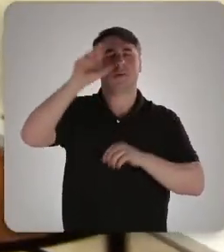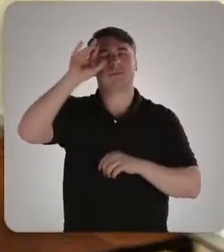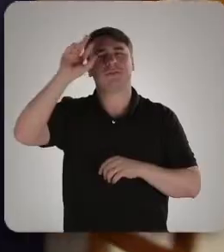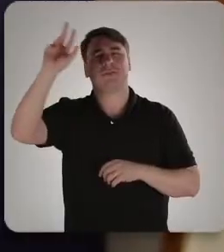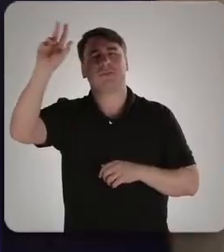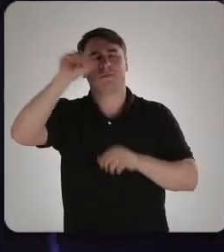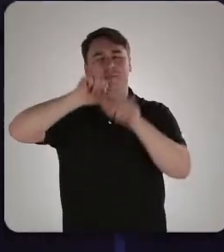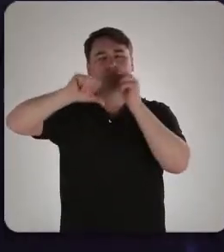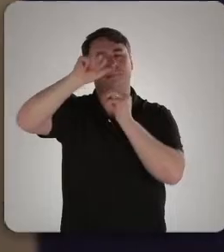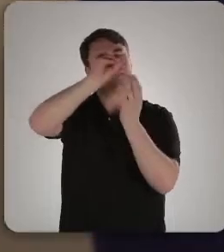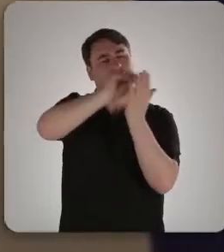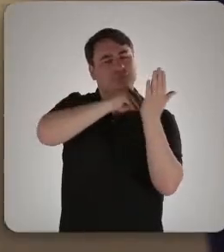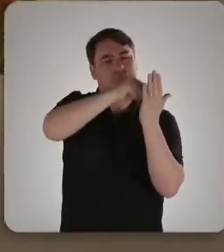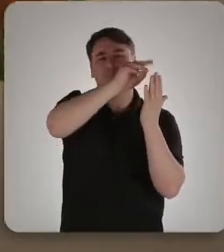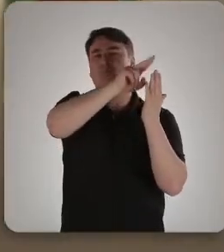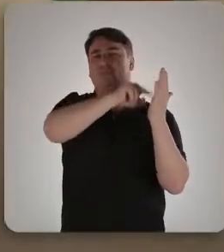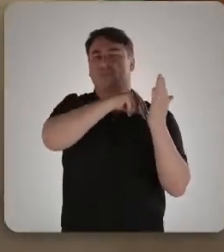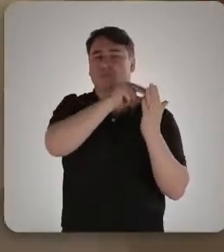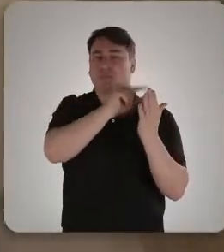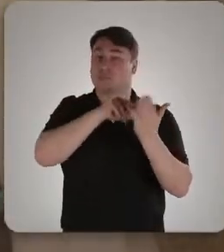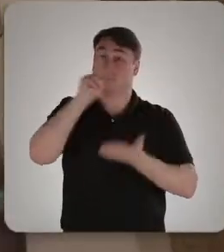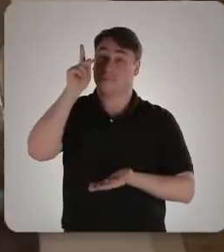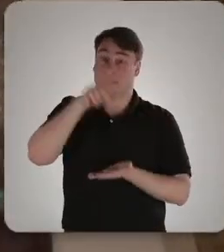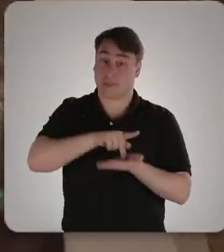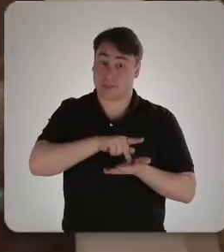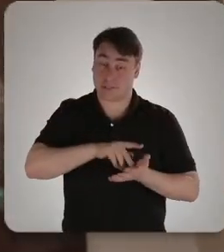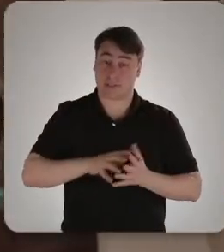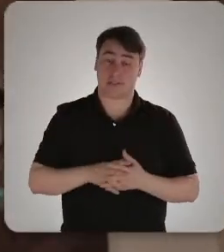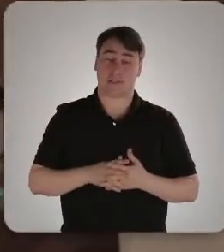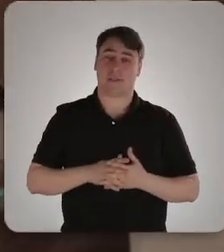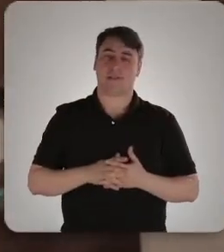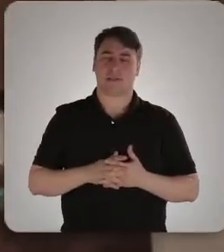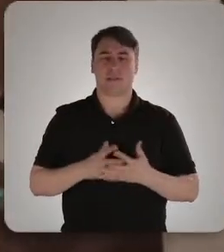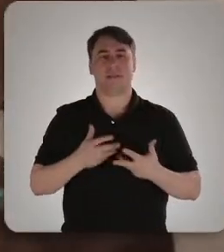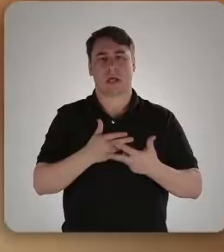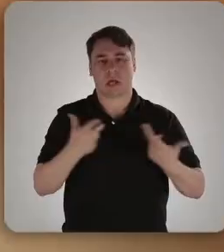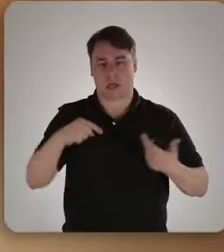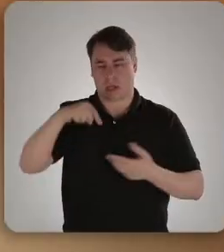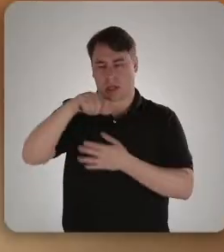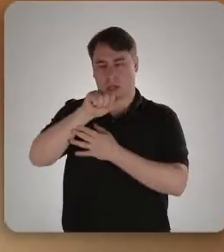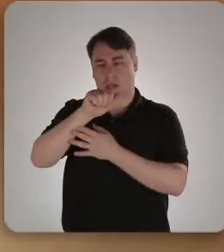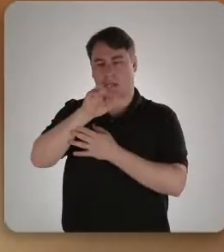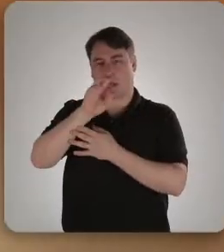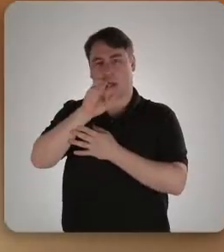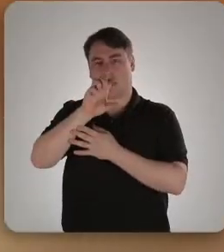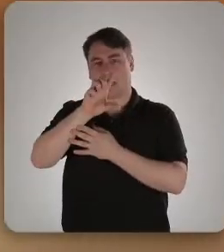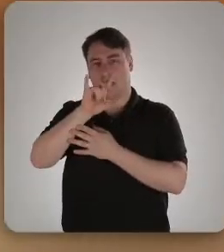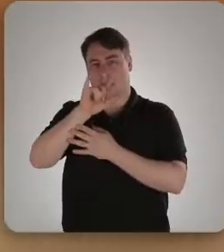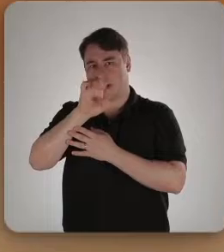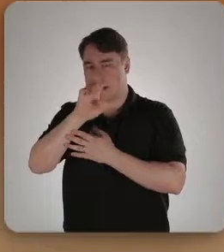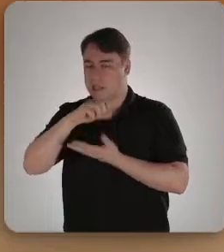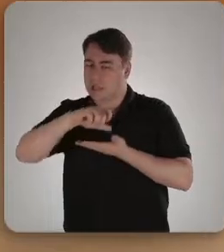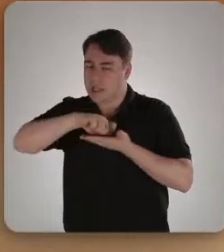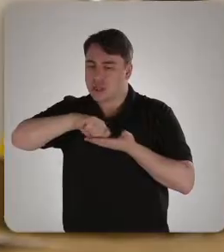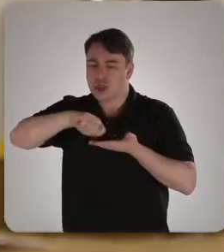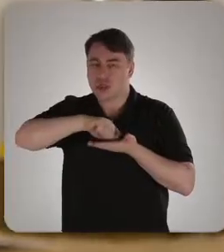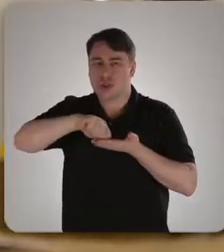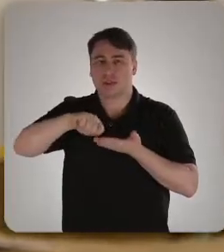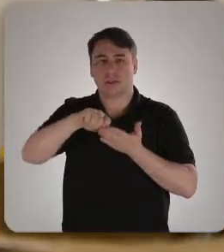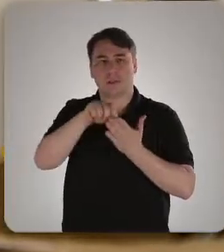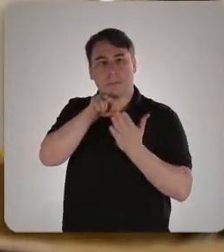em realidade. No ateliê do artista, tintas, pincéis,